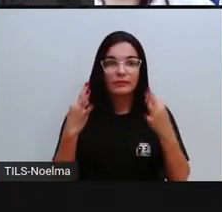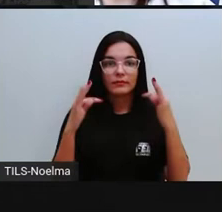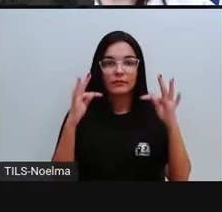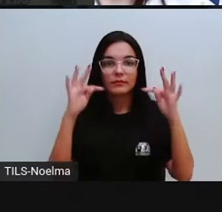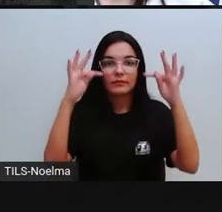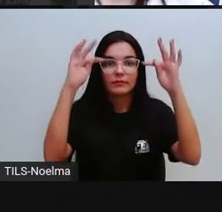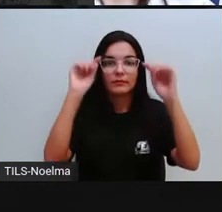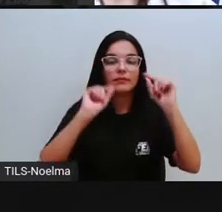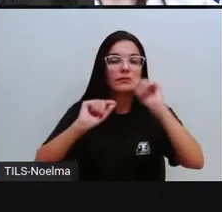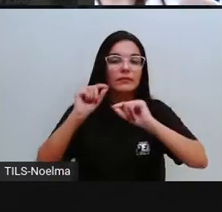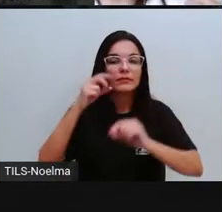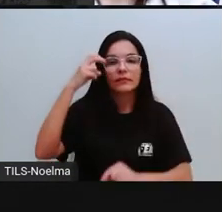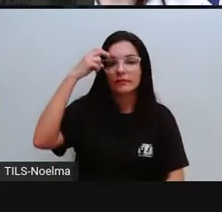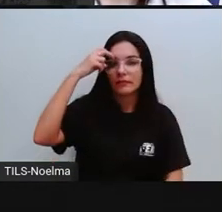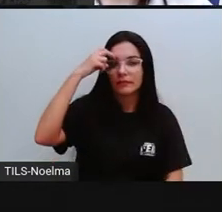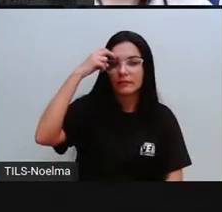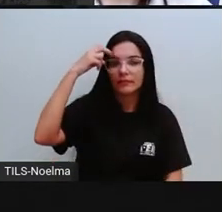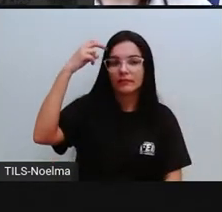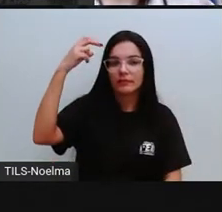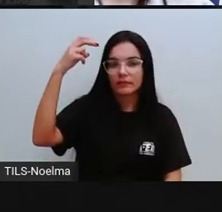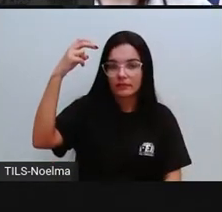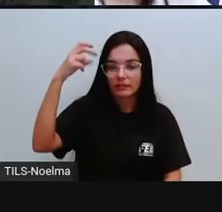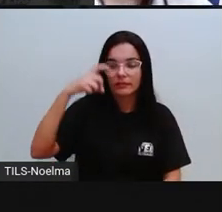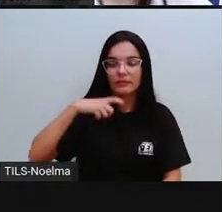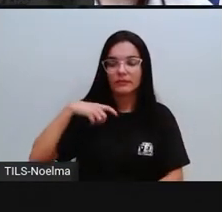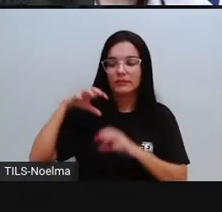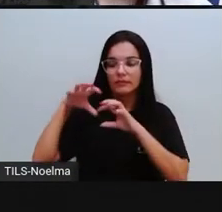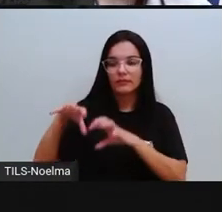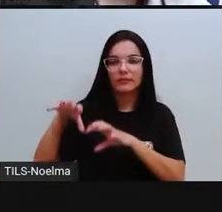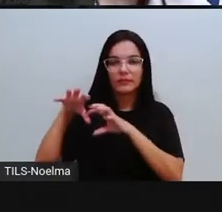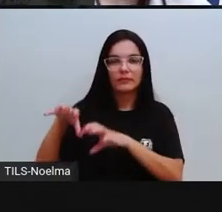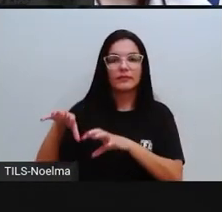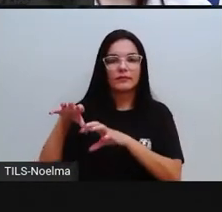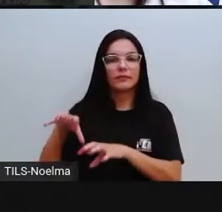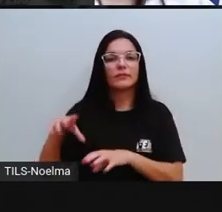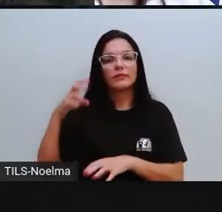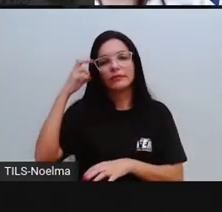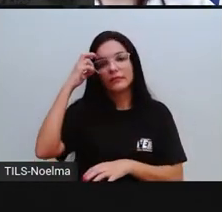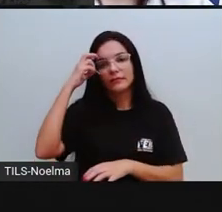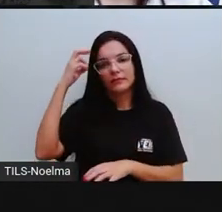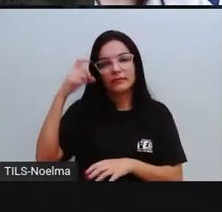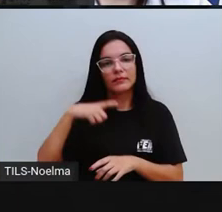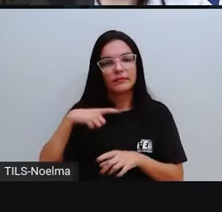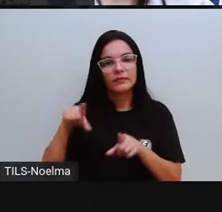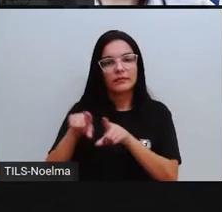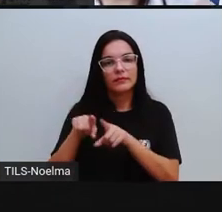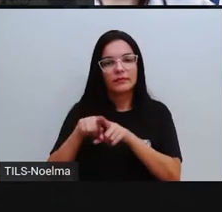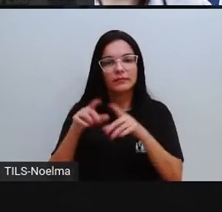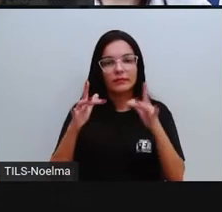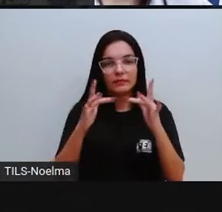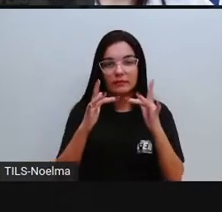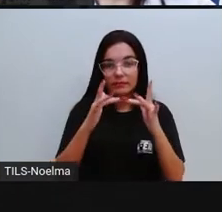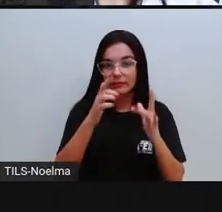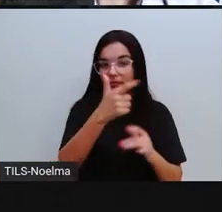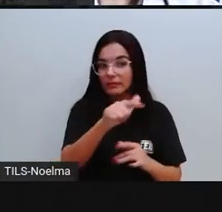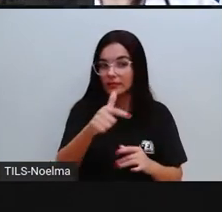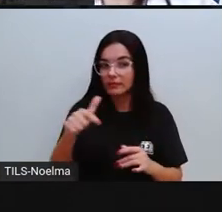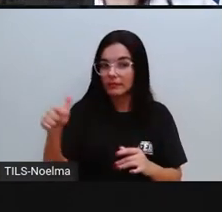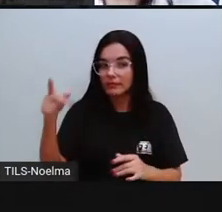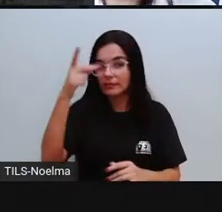eles já receberam também influência de outras culturas, eles já tiveram contatos aí com outros povos.